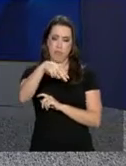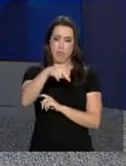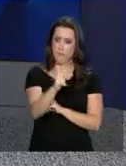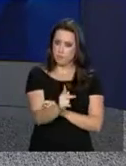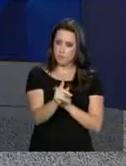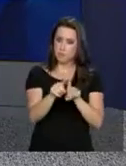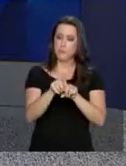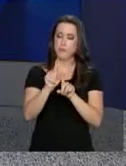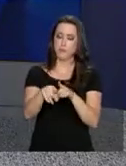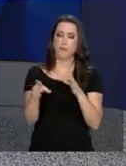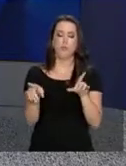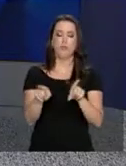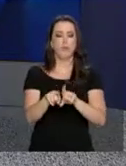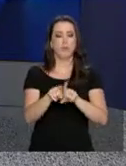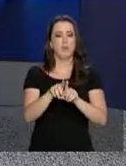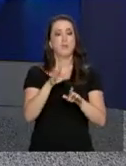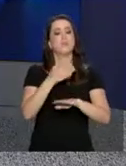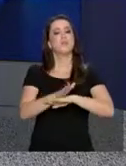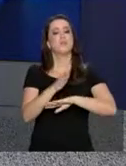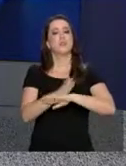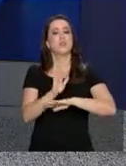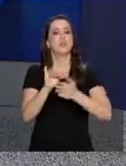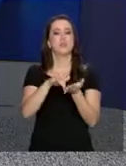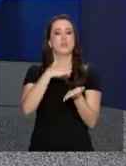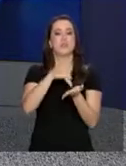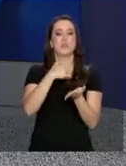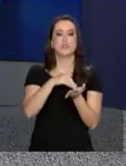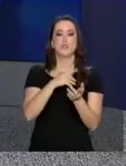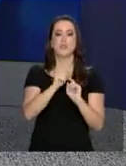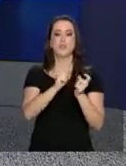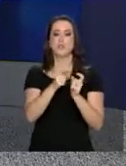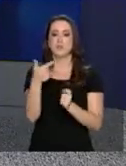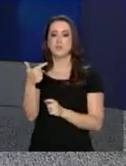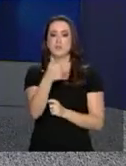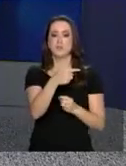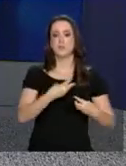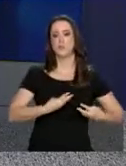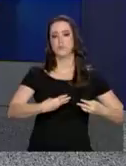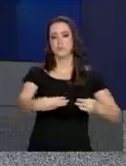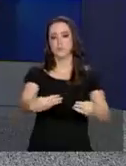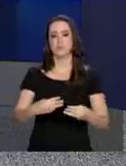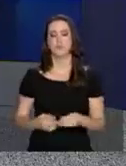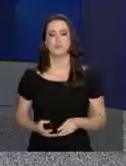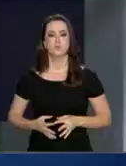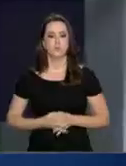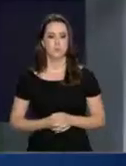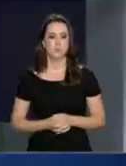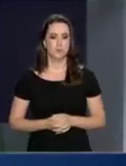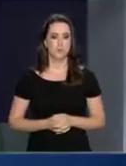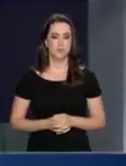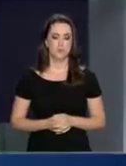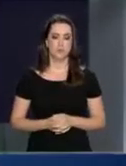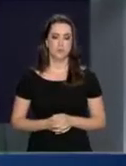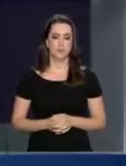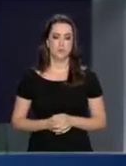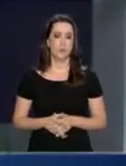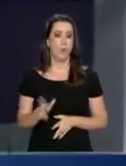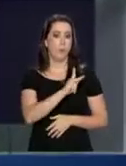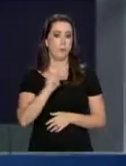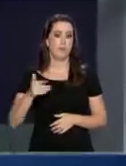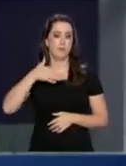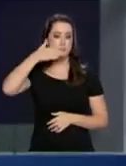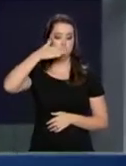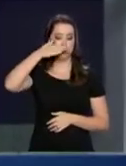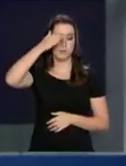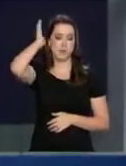Também estão sendo capacitados os secretários executivos das 22 pastas ministeriais. O presidente Michel